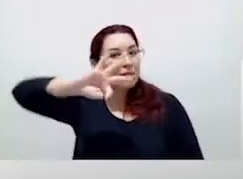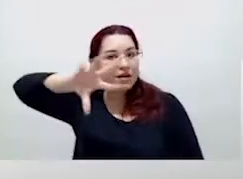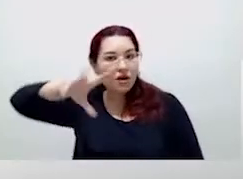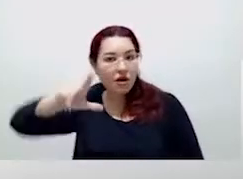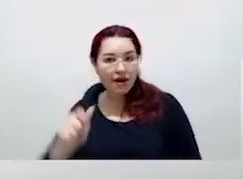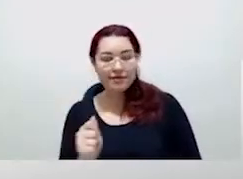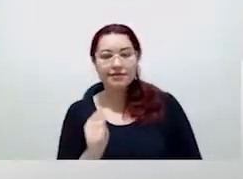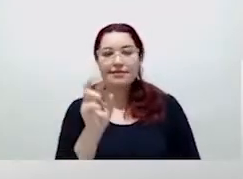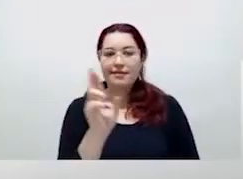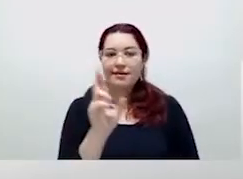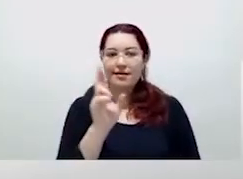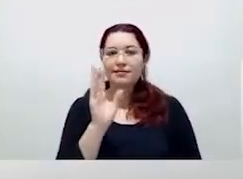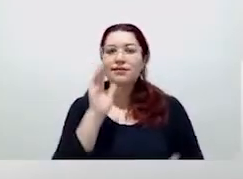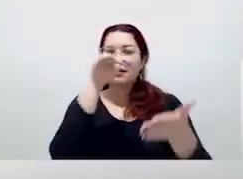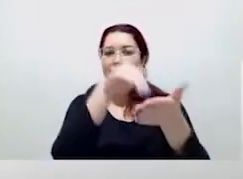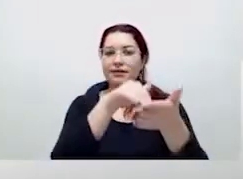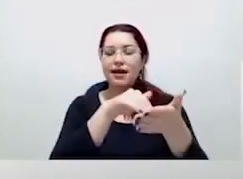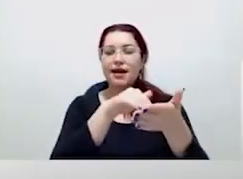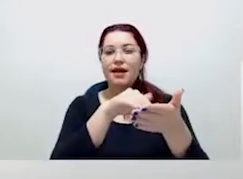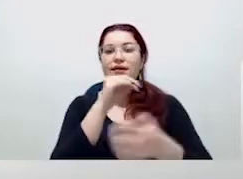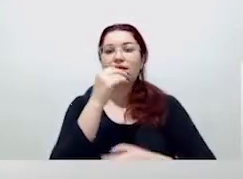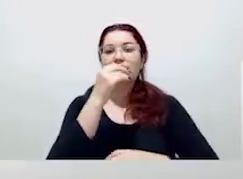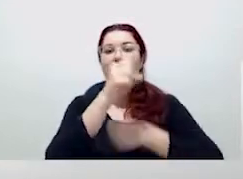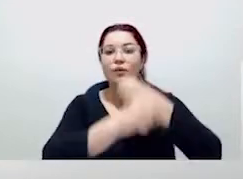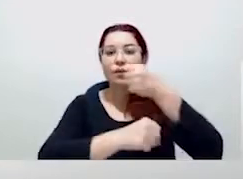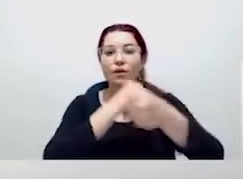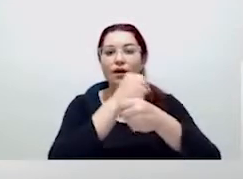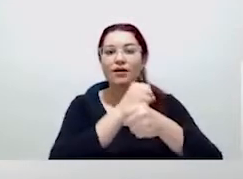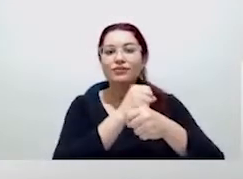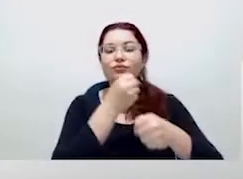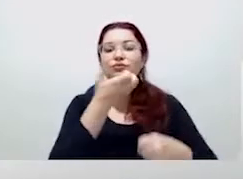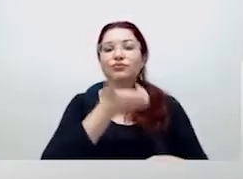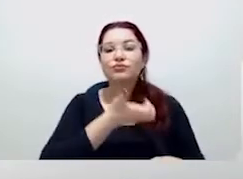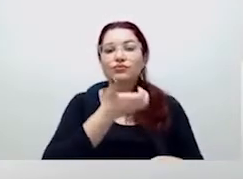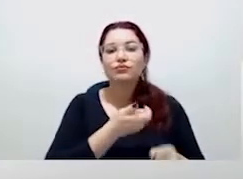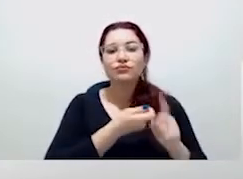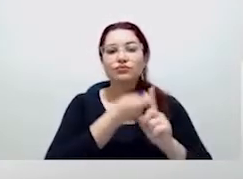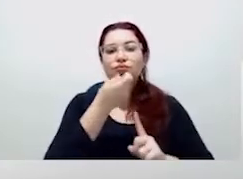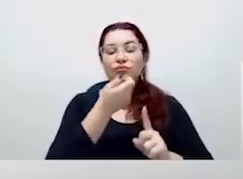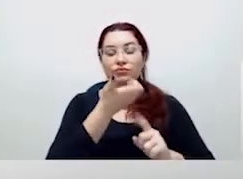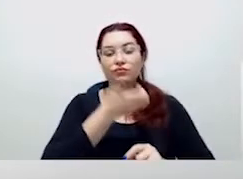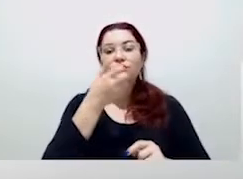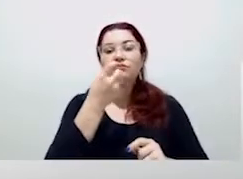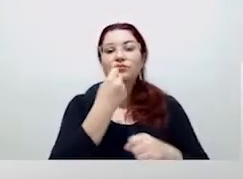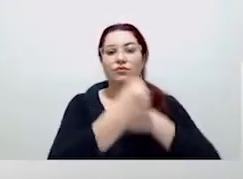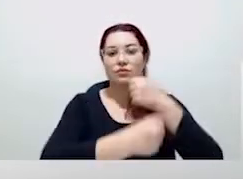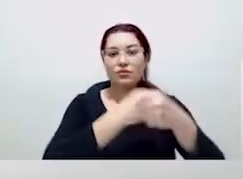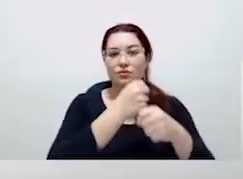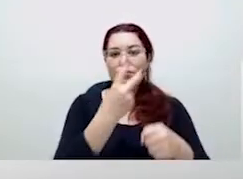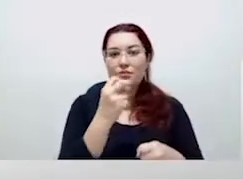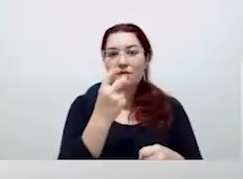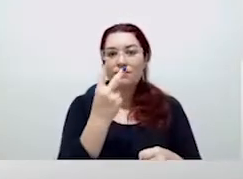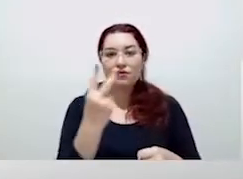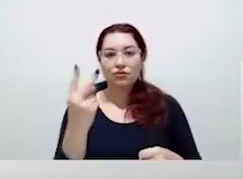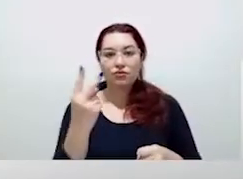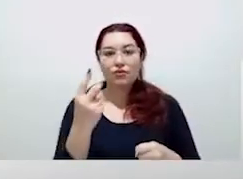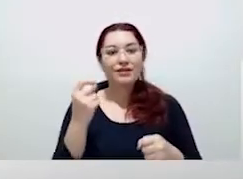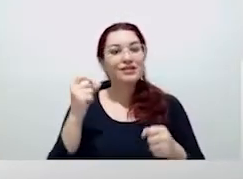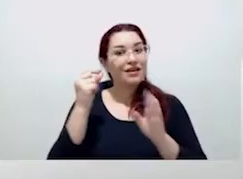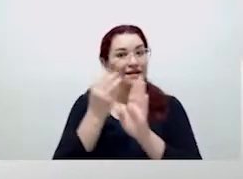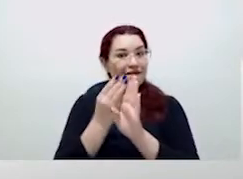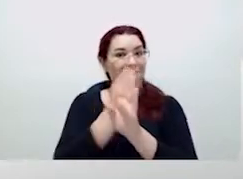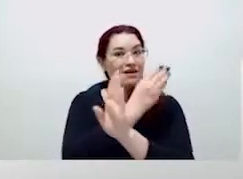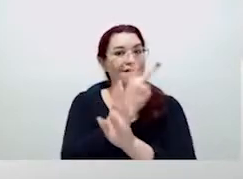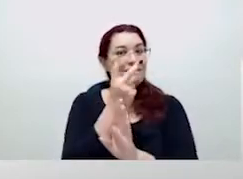reais até o final do ano que vem. É o maior investimento já realizado na área da saúde no Estado nos últimos 20 anos.